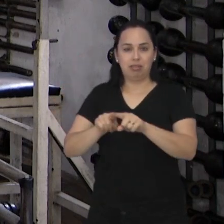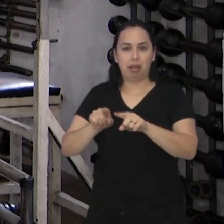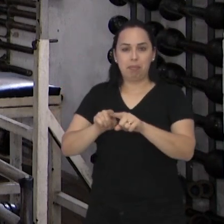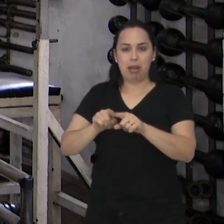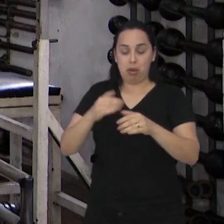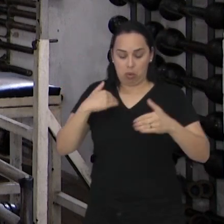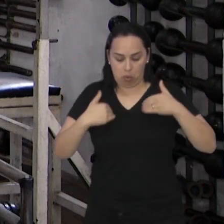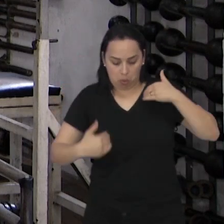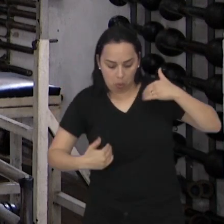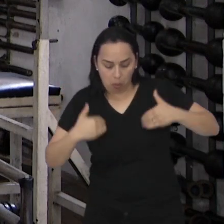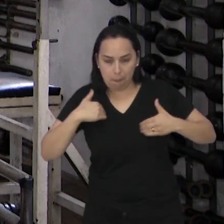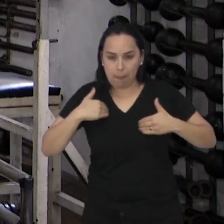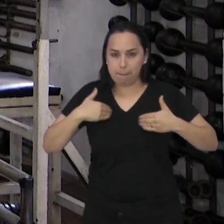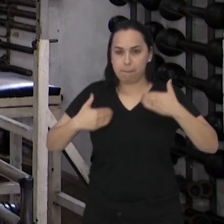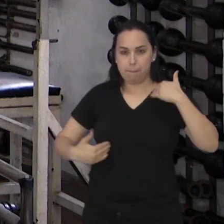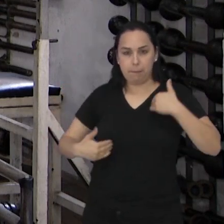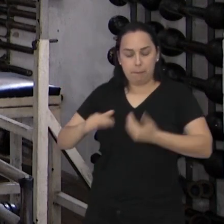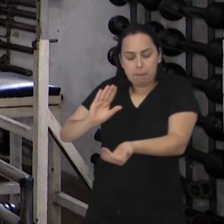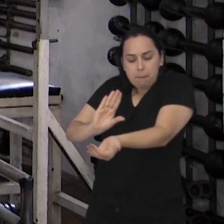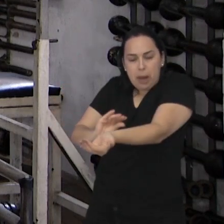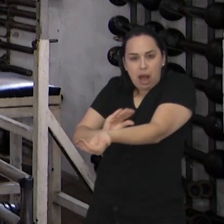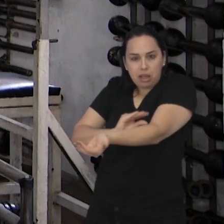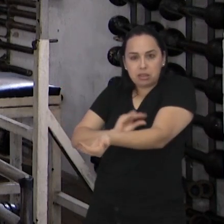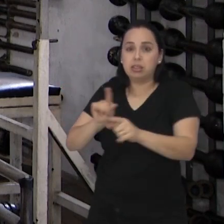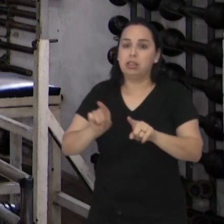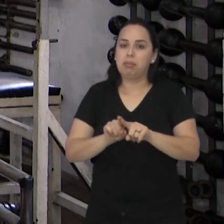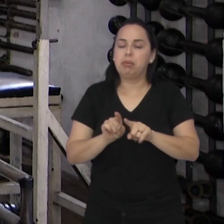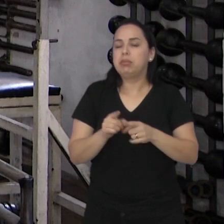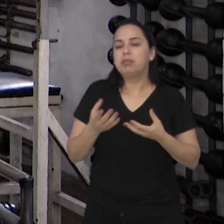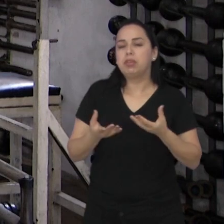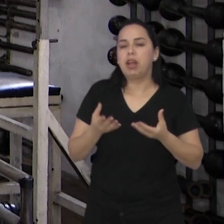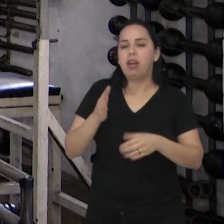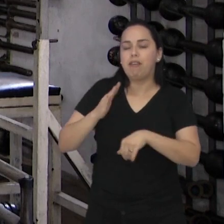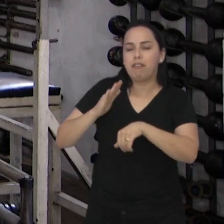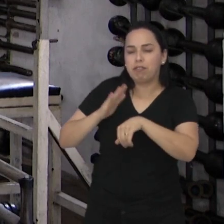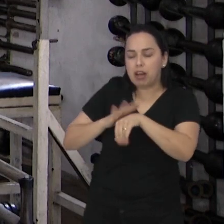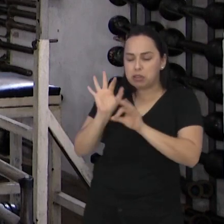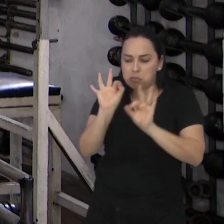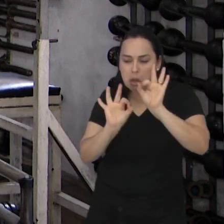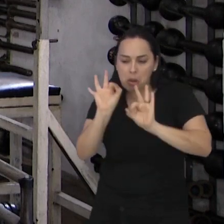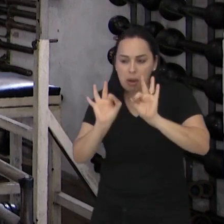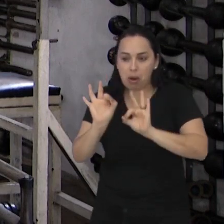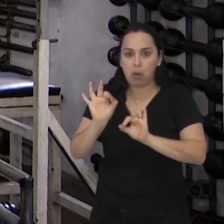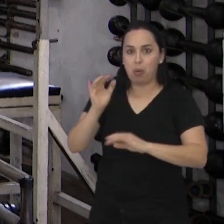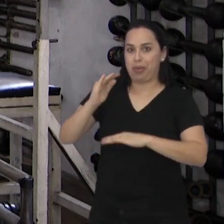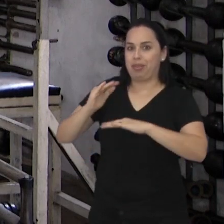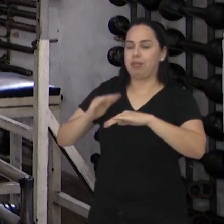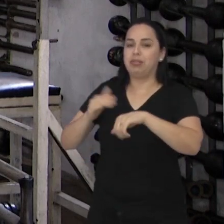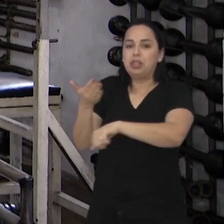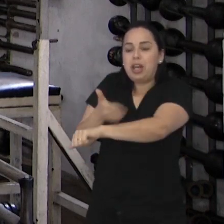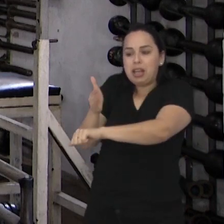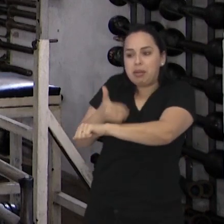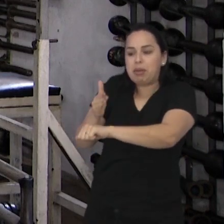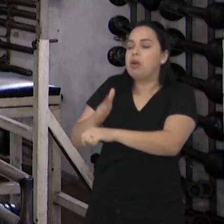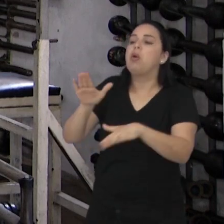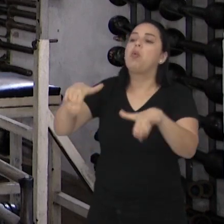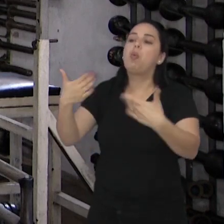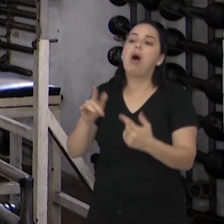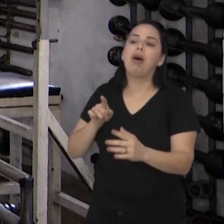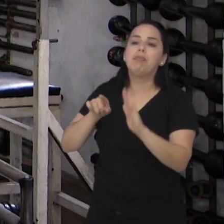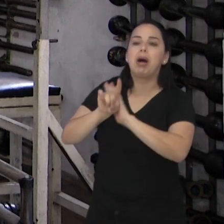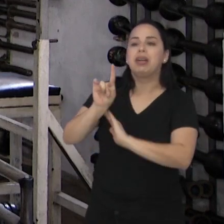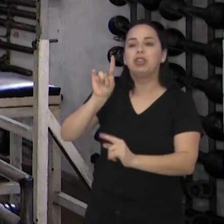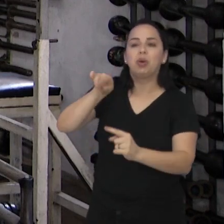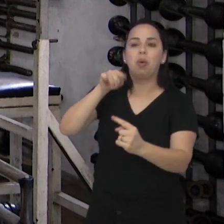o índice de massa corpórea. E procuro elaborar um treinamento para a pessoa, levando enquanto os